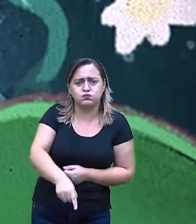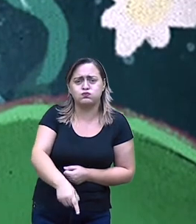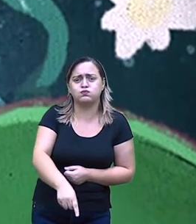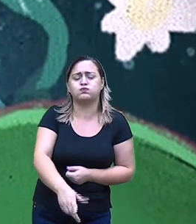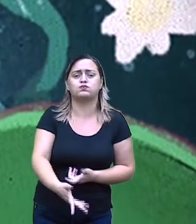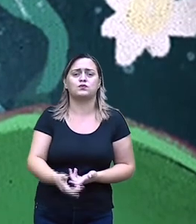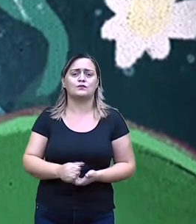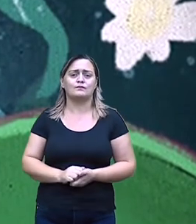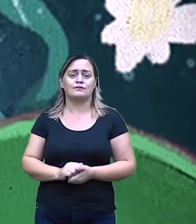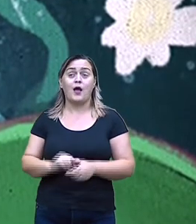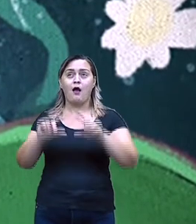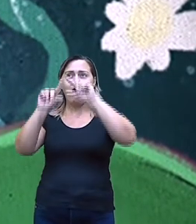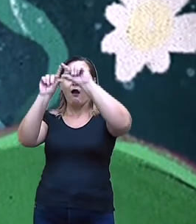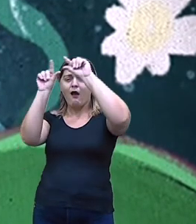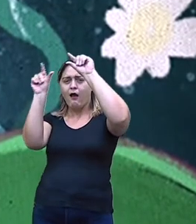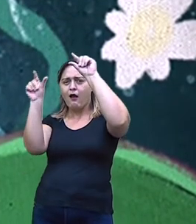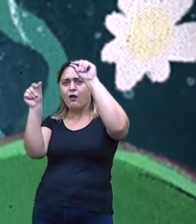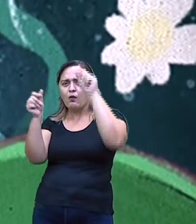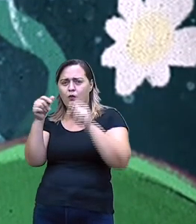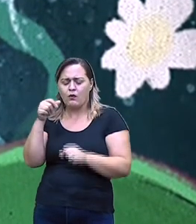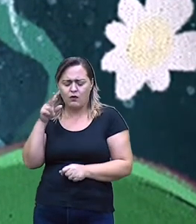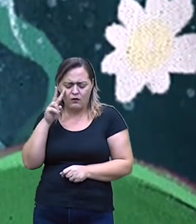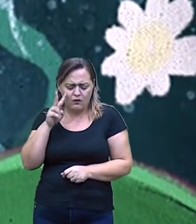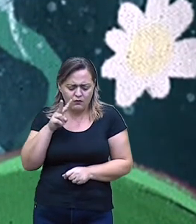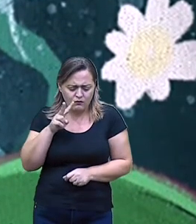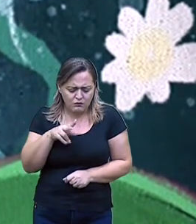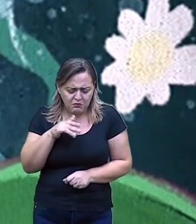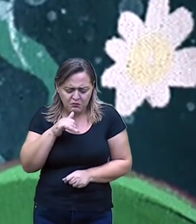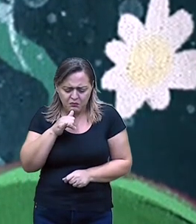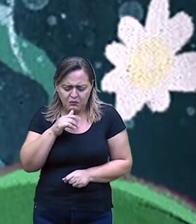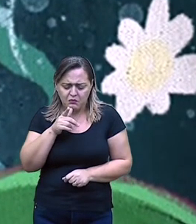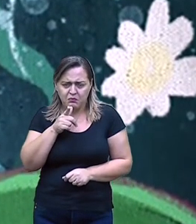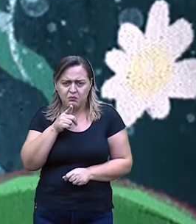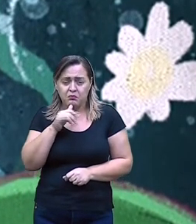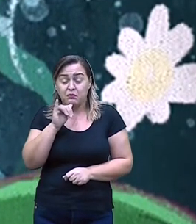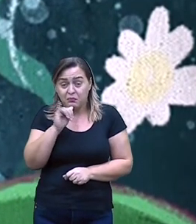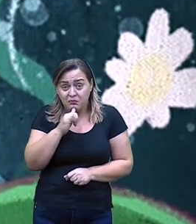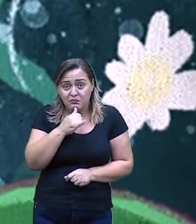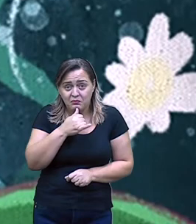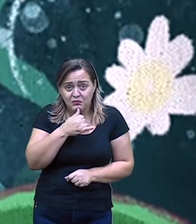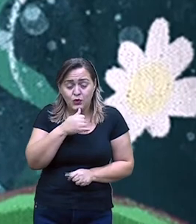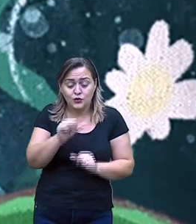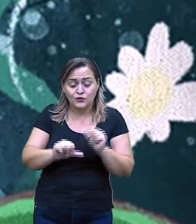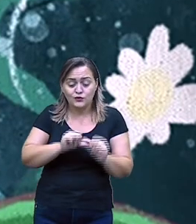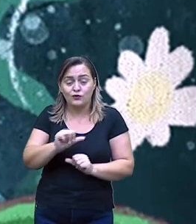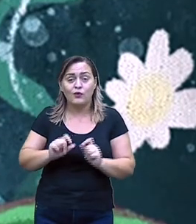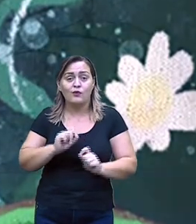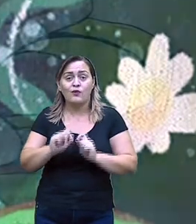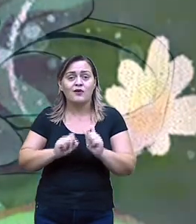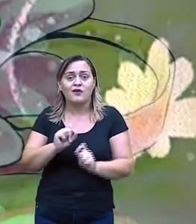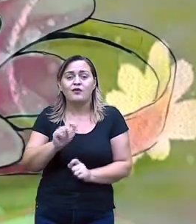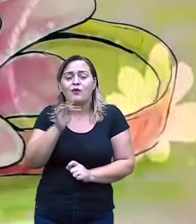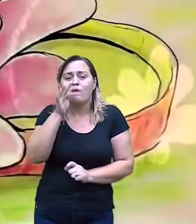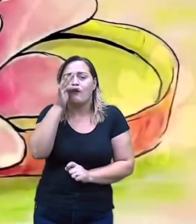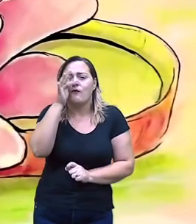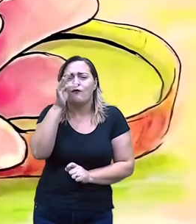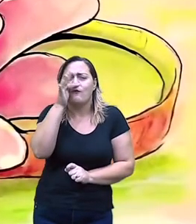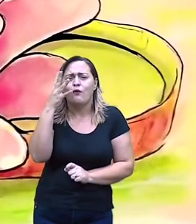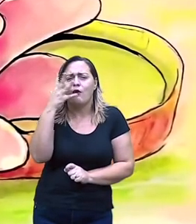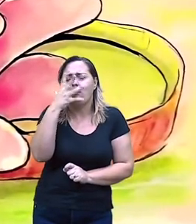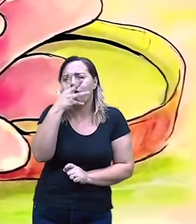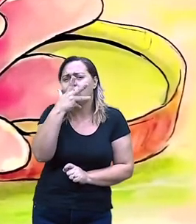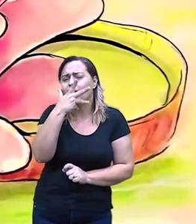A deusa Jassi se comoveu ao saber da morte de Nayá. A lua transformou a jovem em uma bela flor